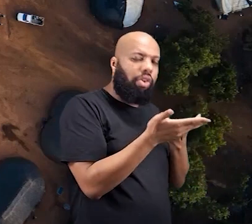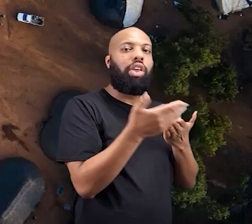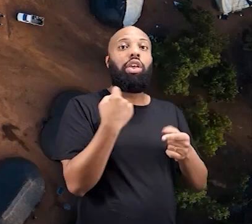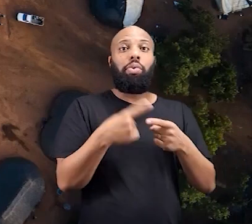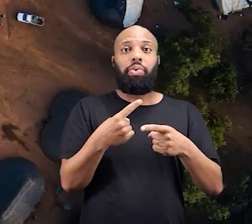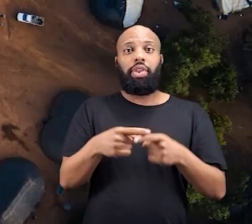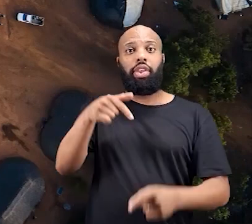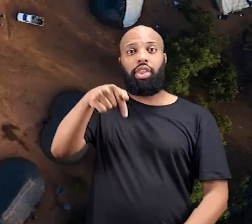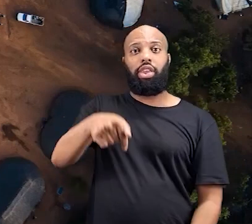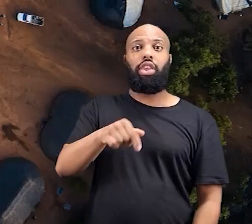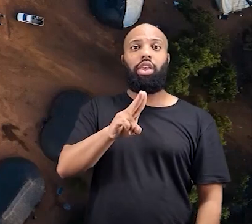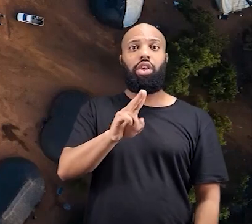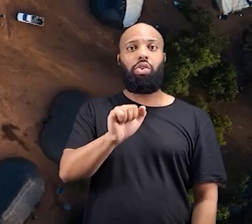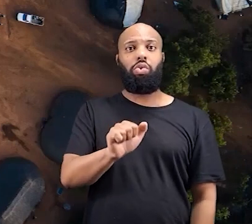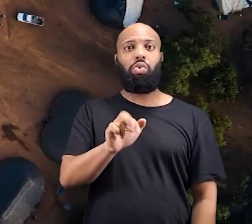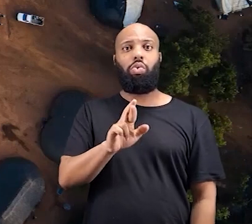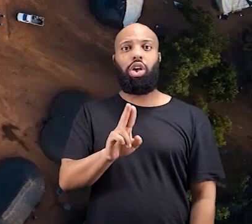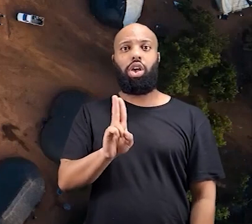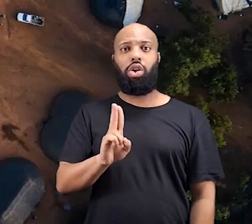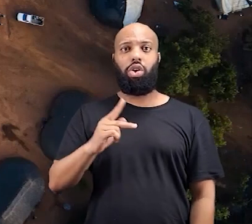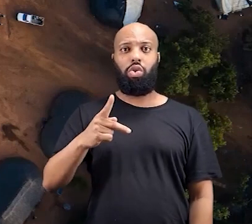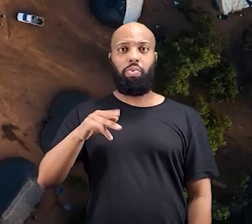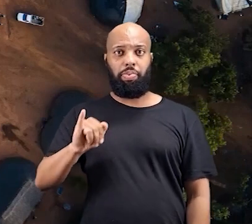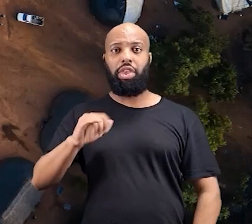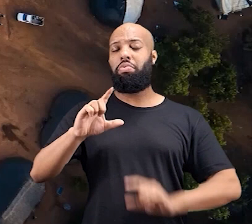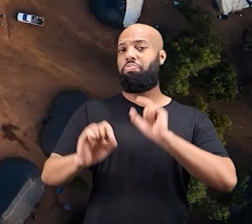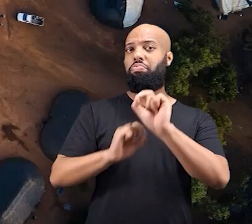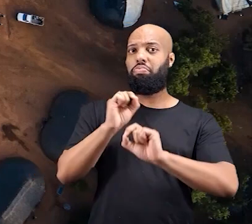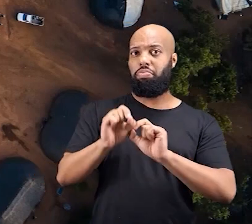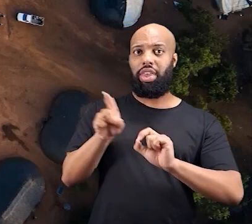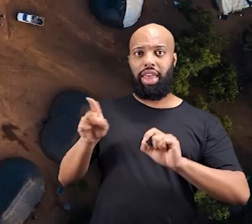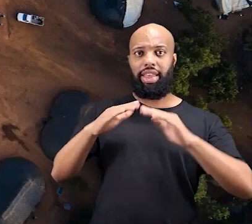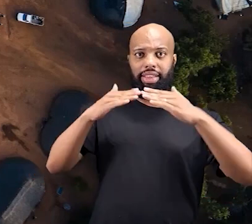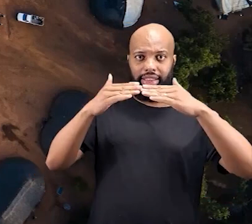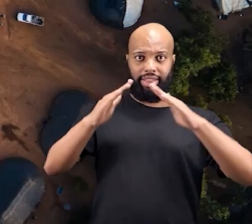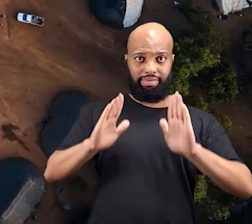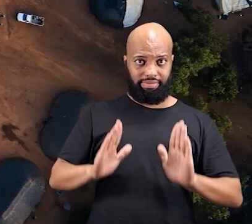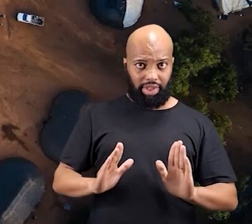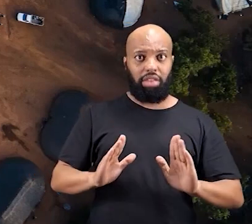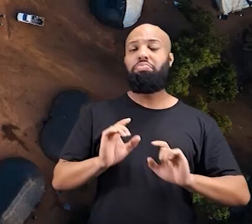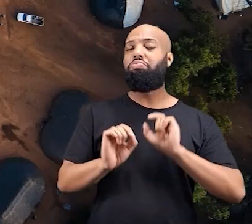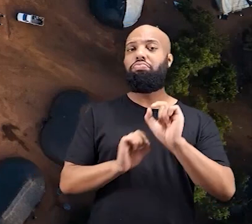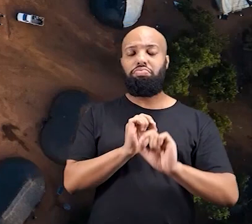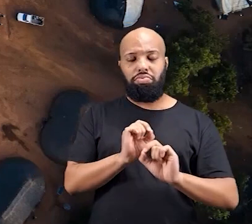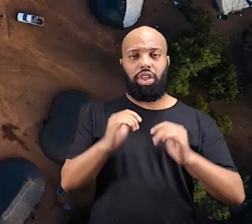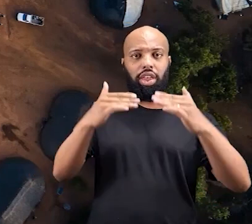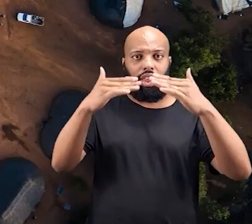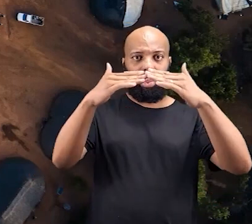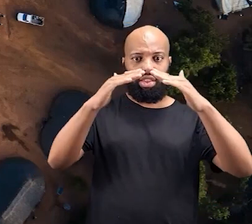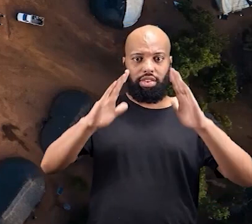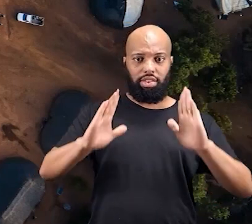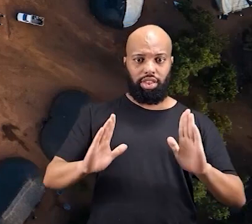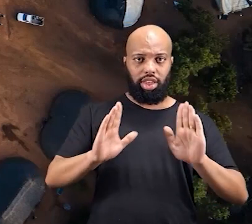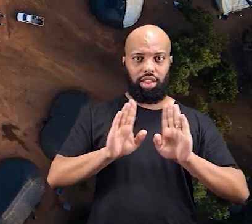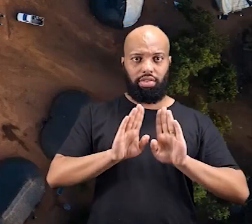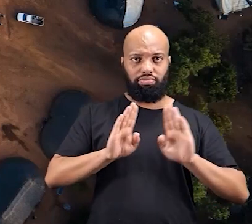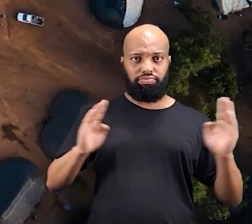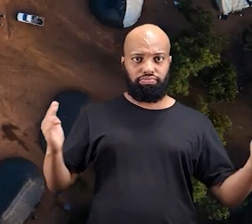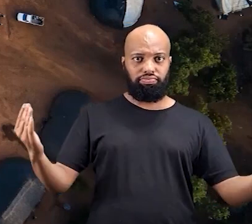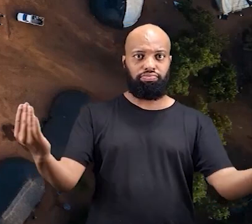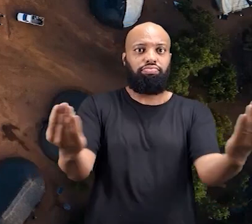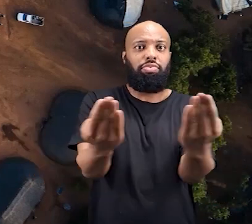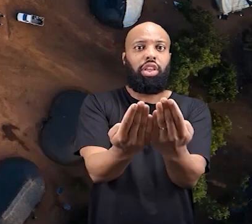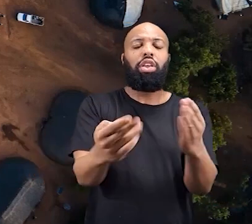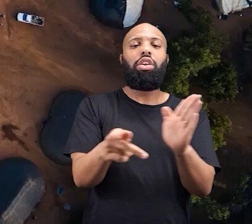os convidados do Quarupi, né? Porque o Quarupi aqui, essa aldeia é a aldeia Merinaco, que é a